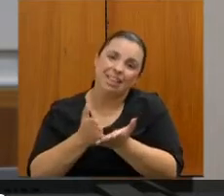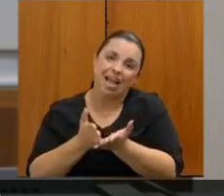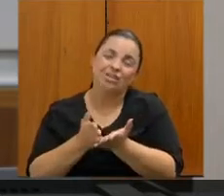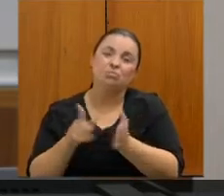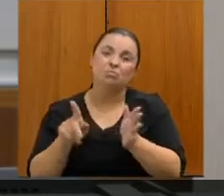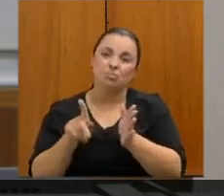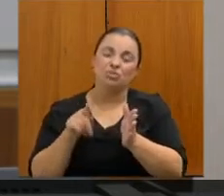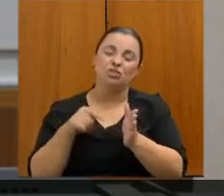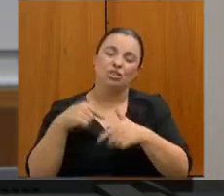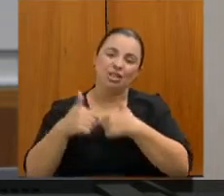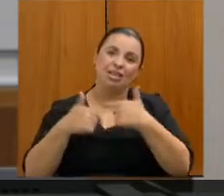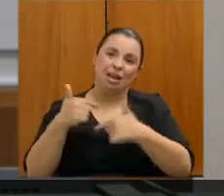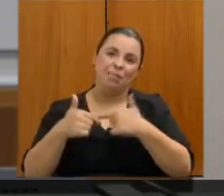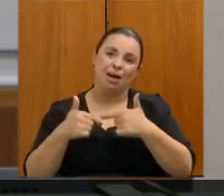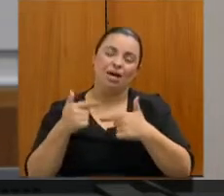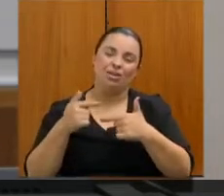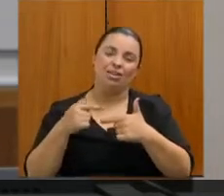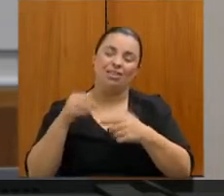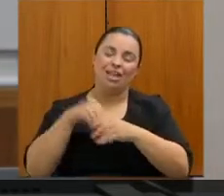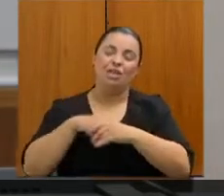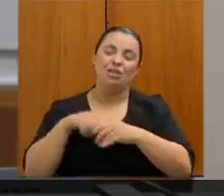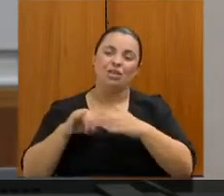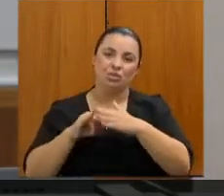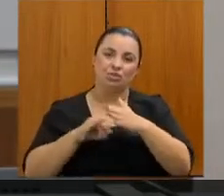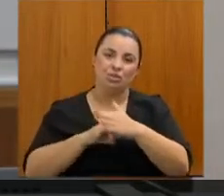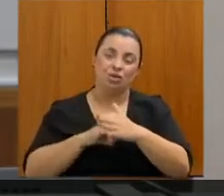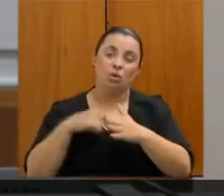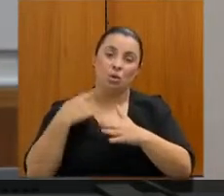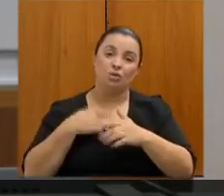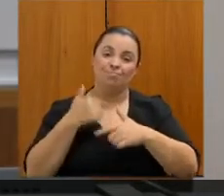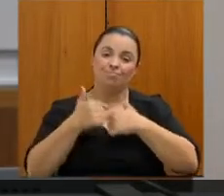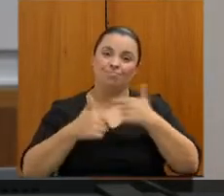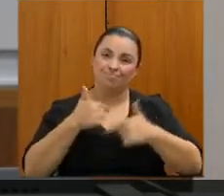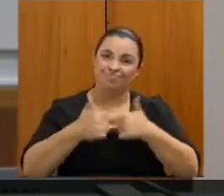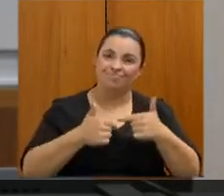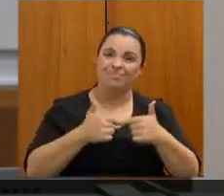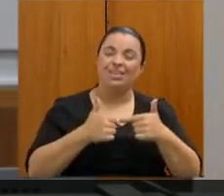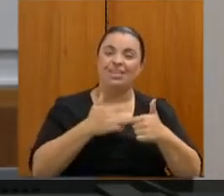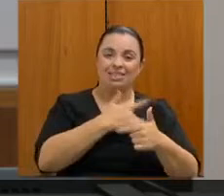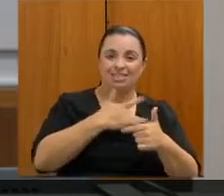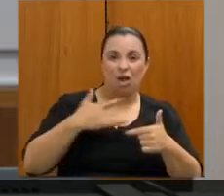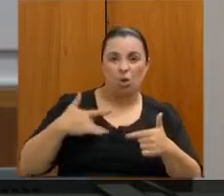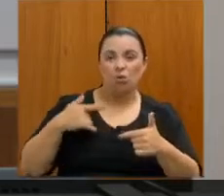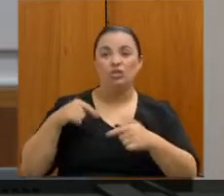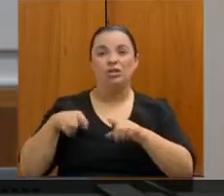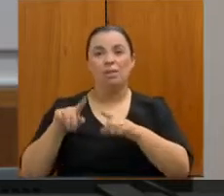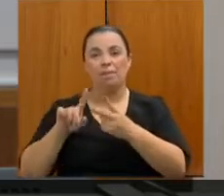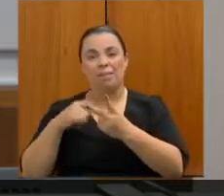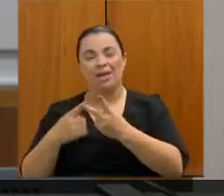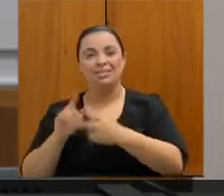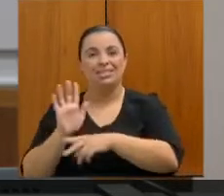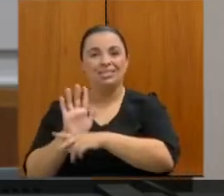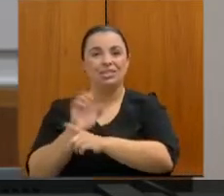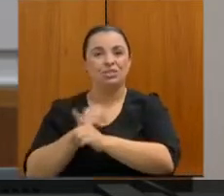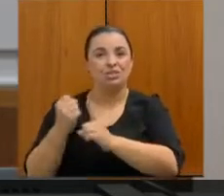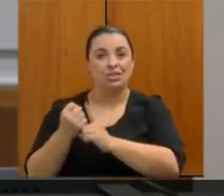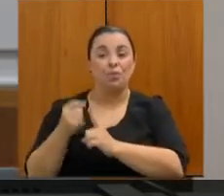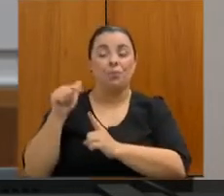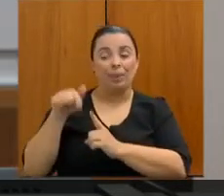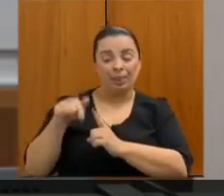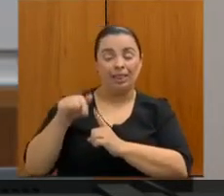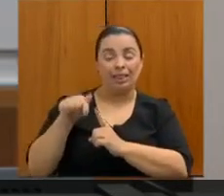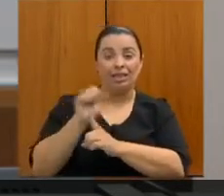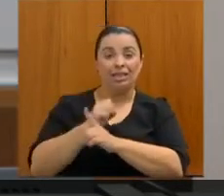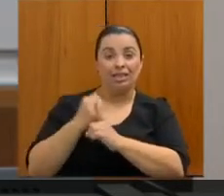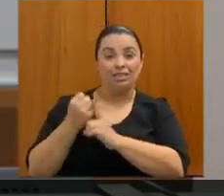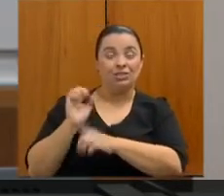educação quanto da saúde. E, dentro dos serviços da assistência social, a gente desenvolve a metodologia